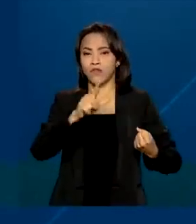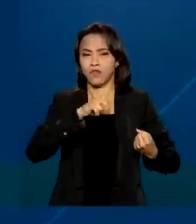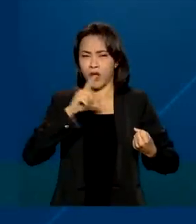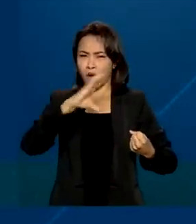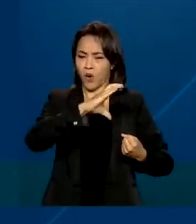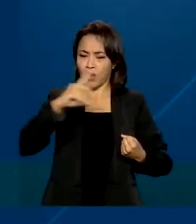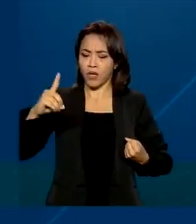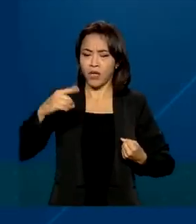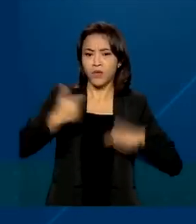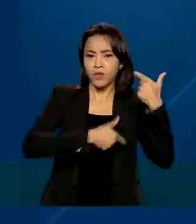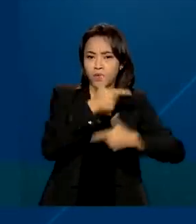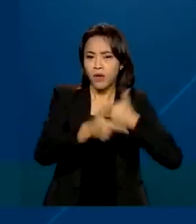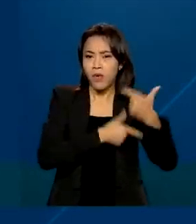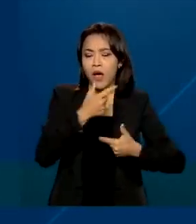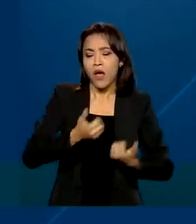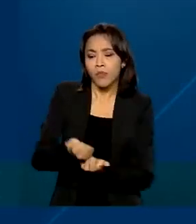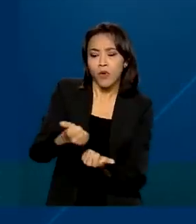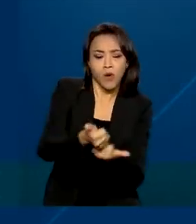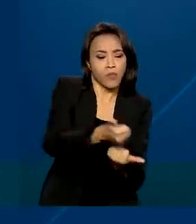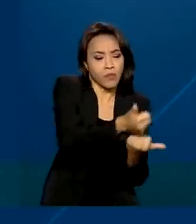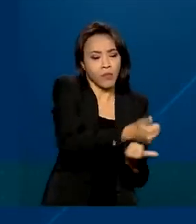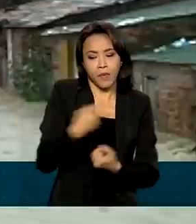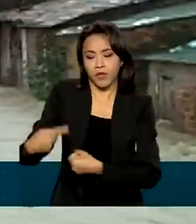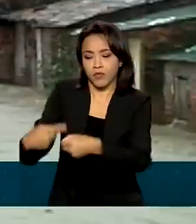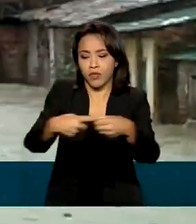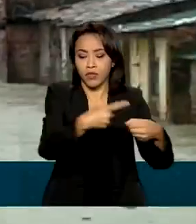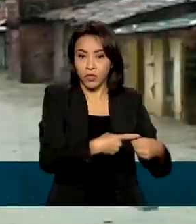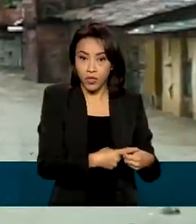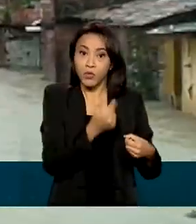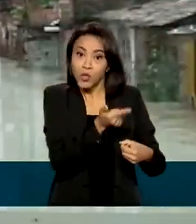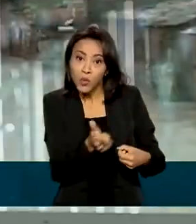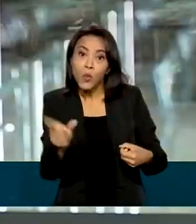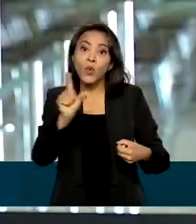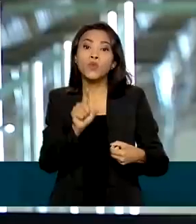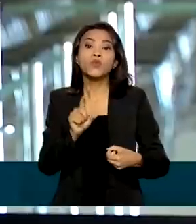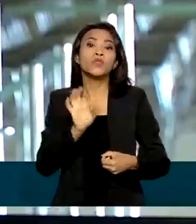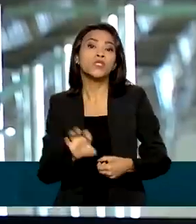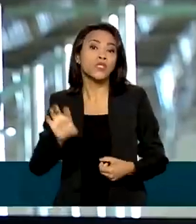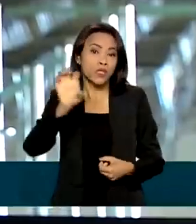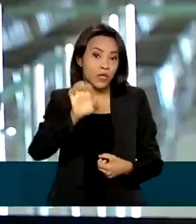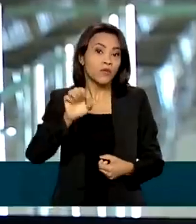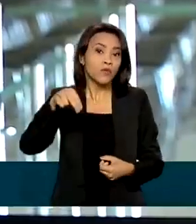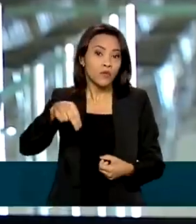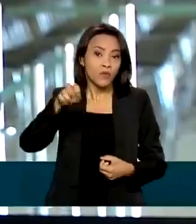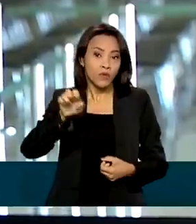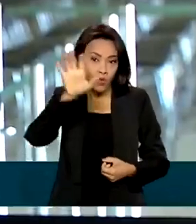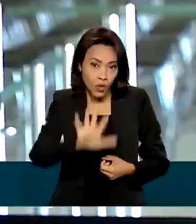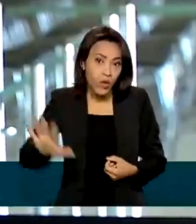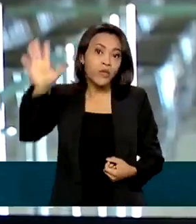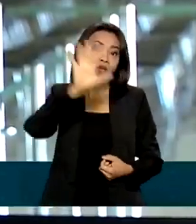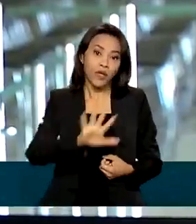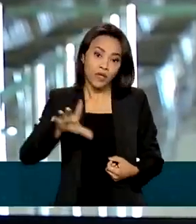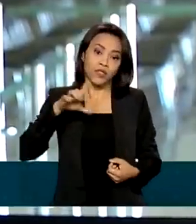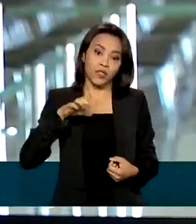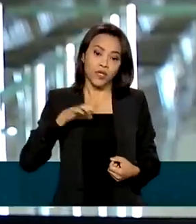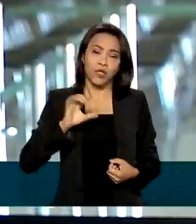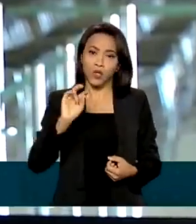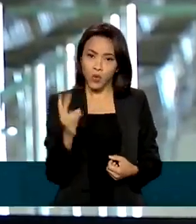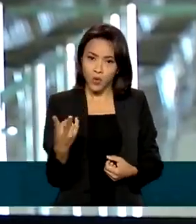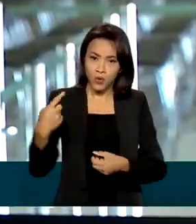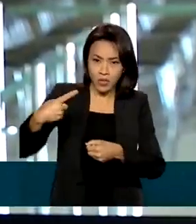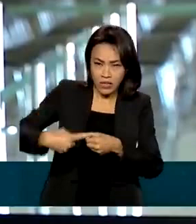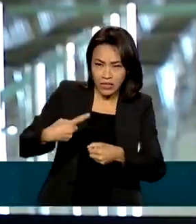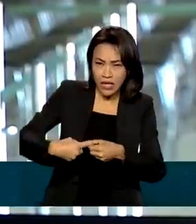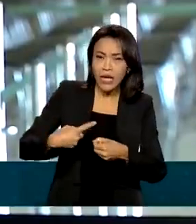de apoio aos municípios de Pernambuco e outros estados do Nordeste afetados. Penedo e Roteiro, cidades de